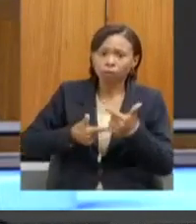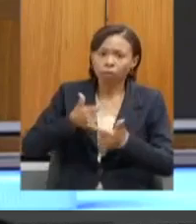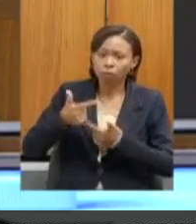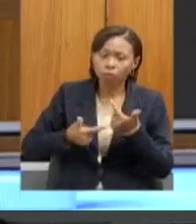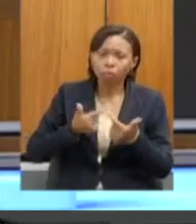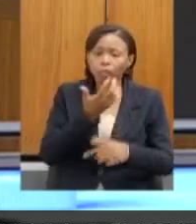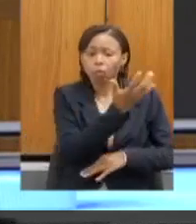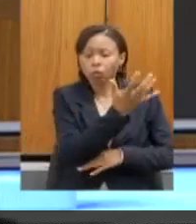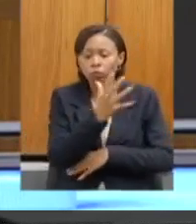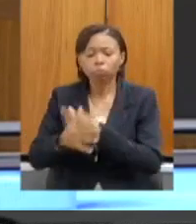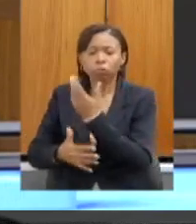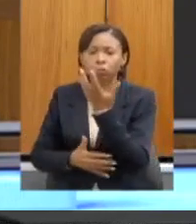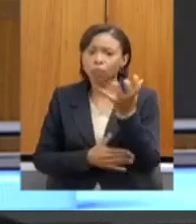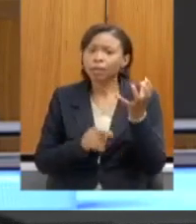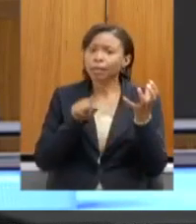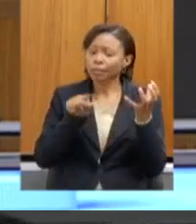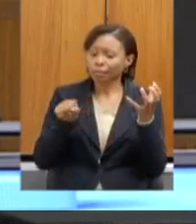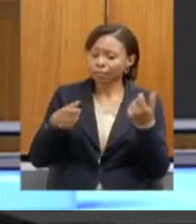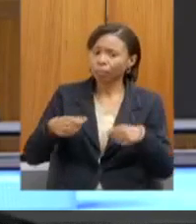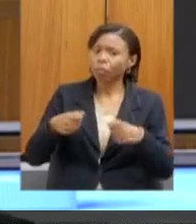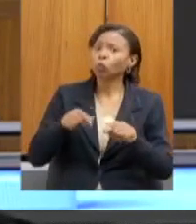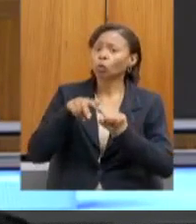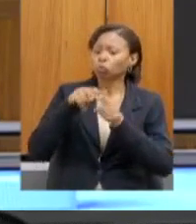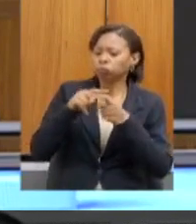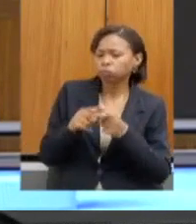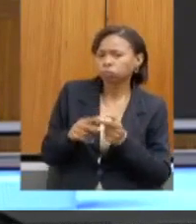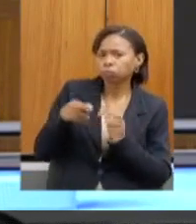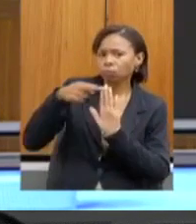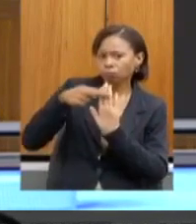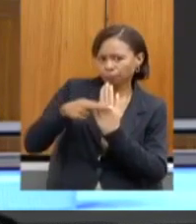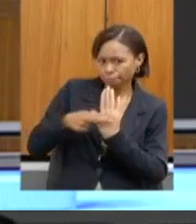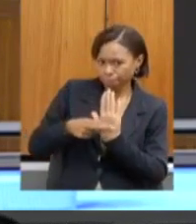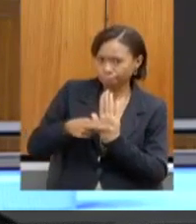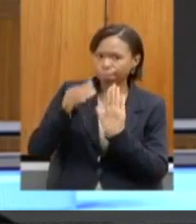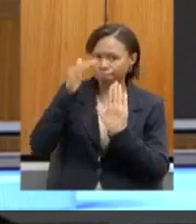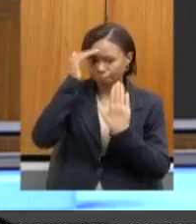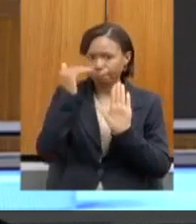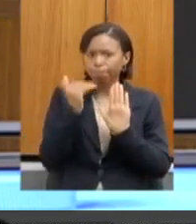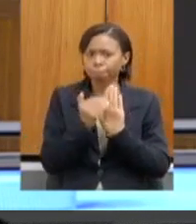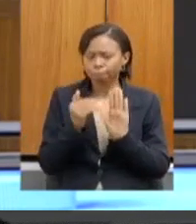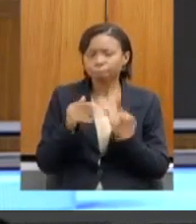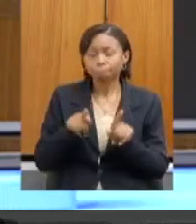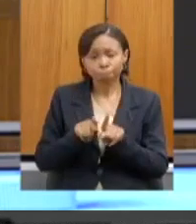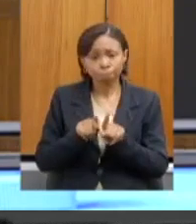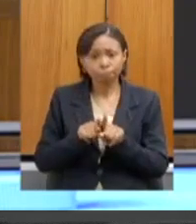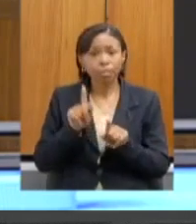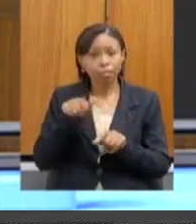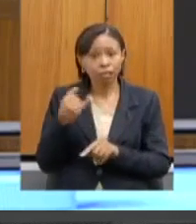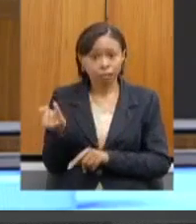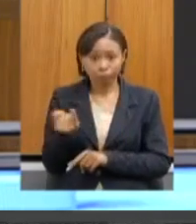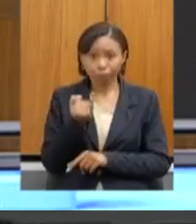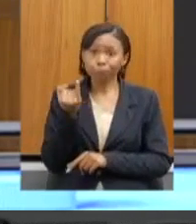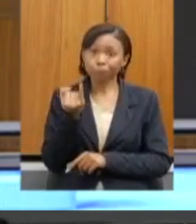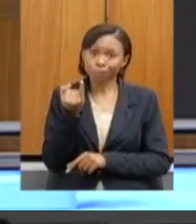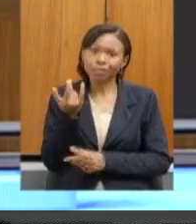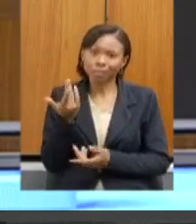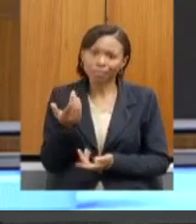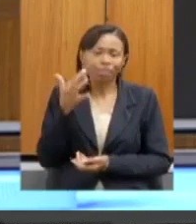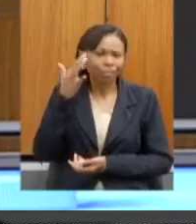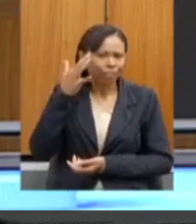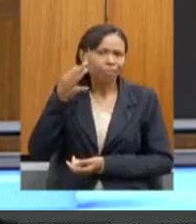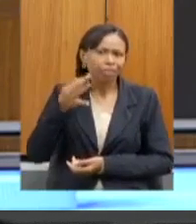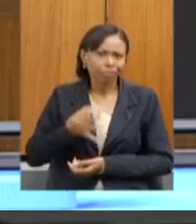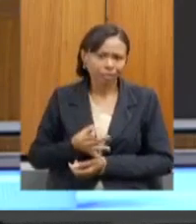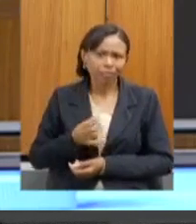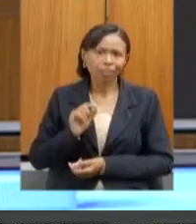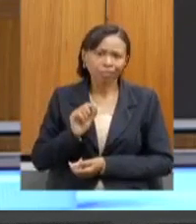ambiental a se regularizar. Então, esse é um ponto que o senhor traz, que para nós também é muito importante e tenho certeza que, a